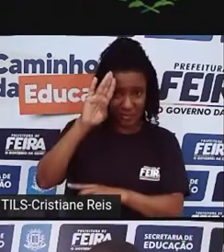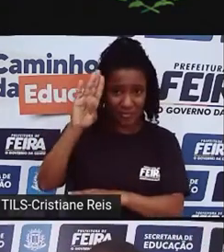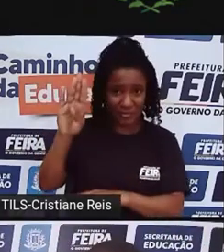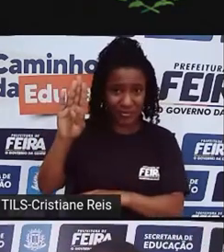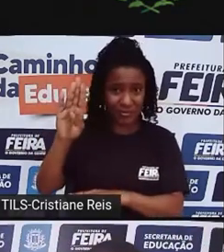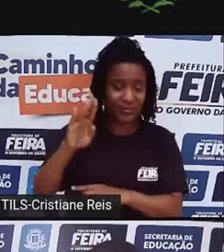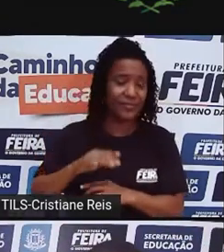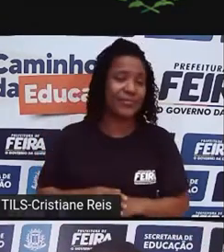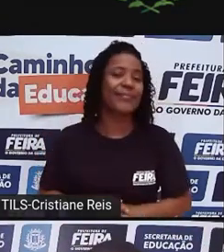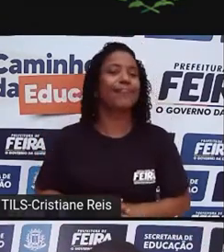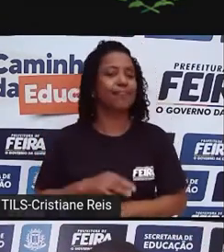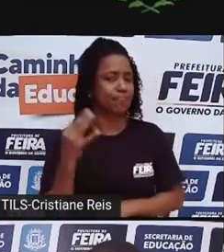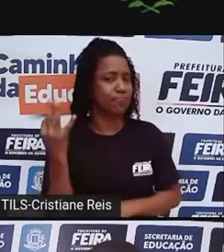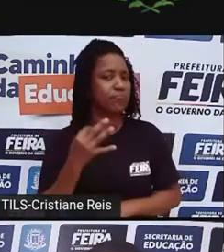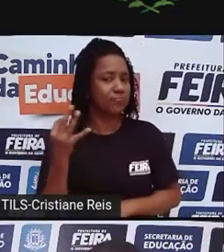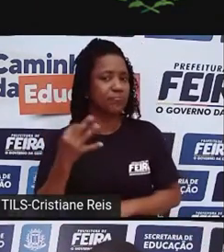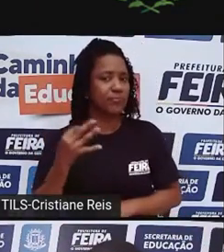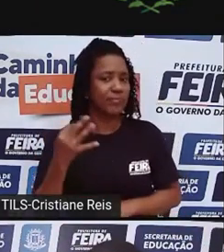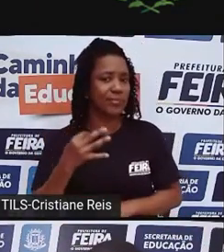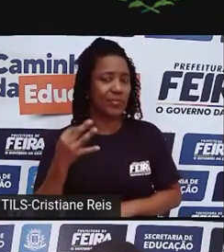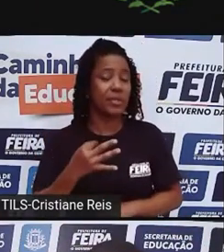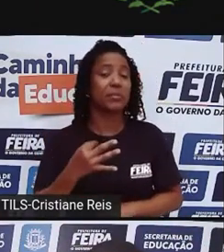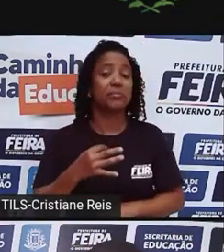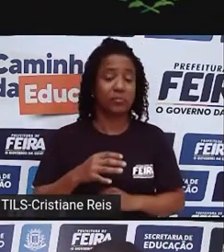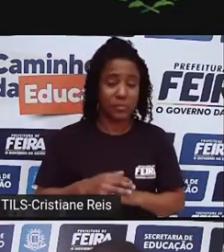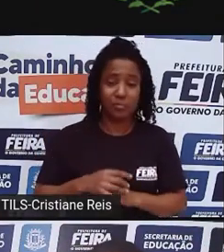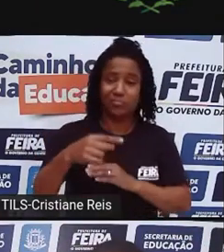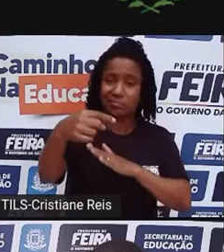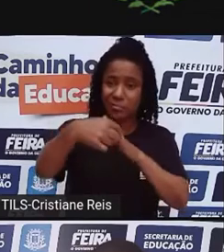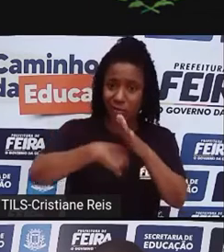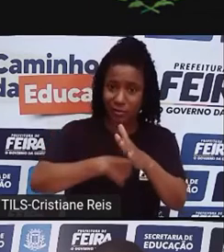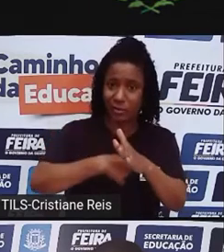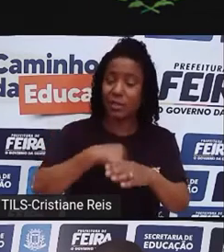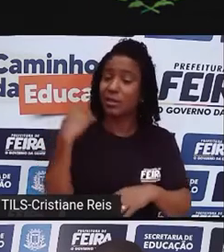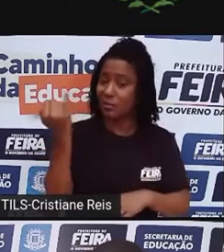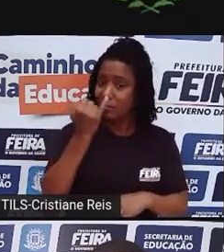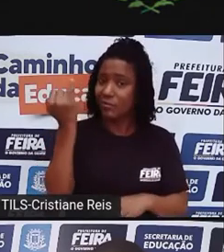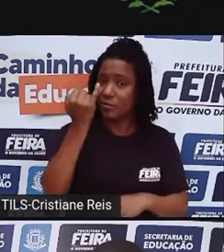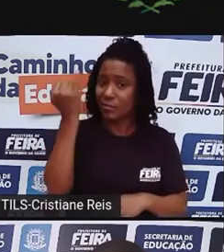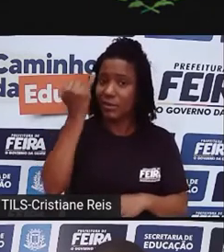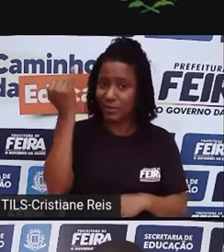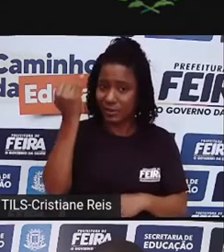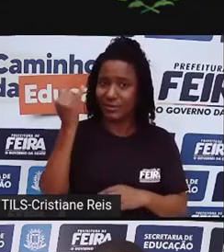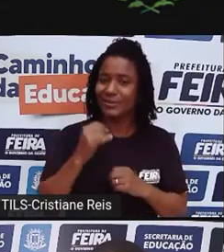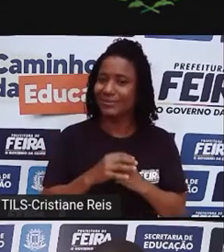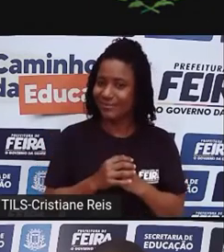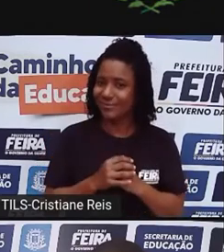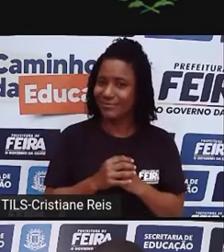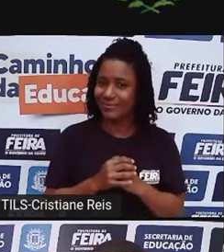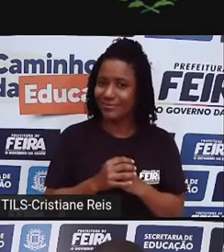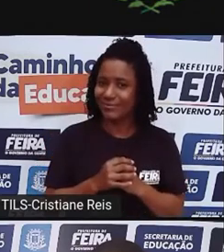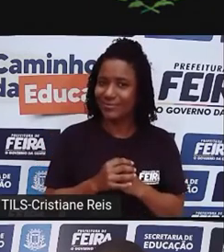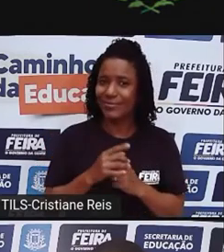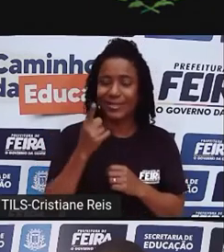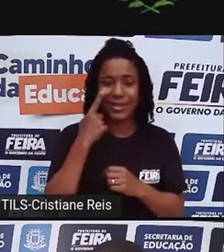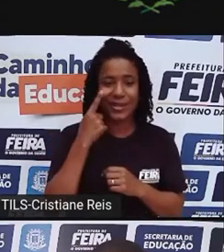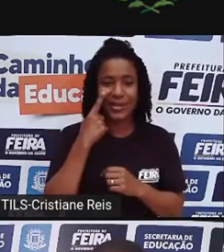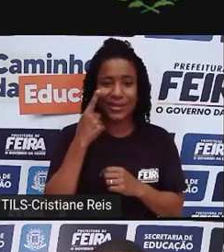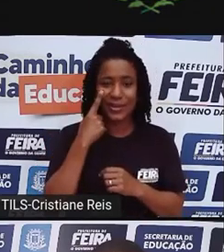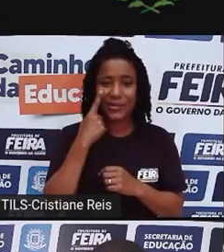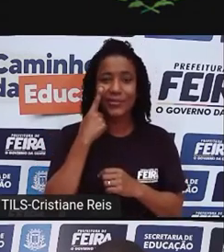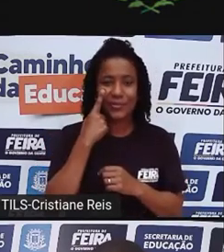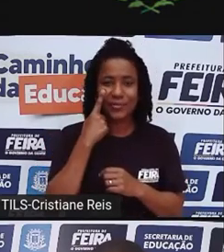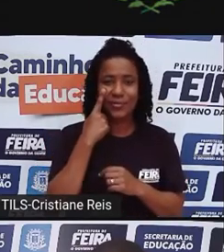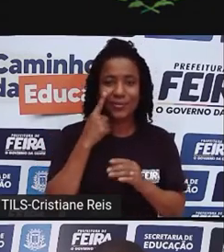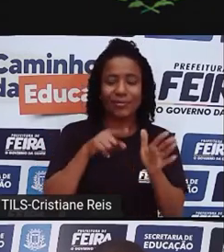Perfeito, Felipe, perfeito. Essa sua pergunta é muito importante e eu vou convidar aqui para me ajudar a responder uma pesquisadora que não está